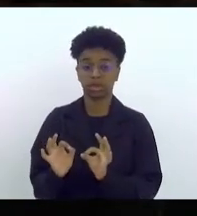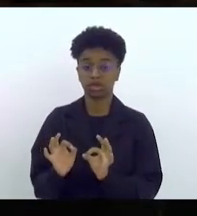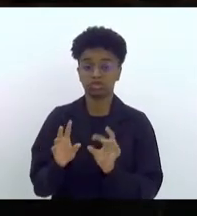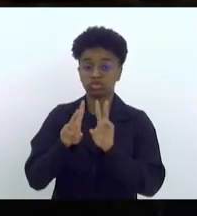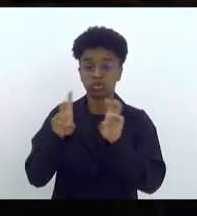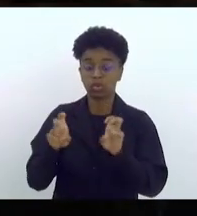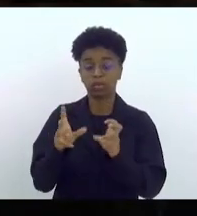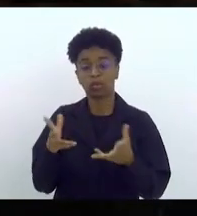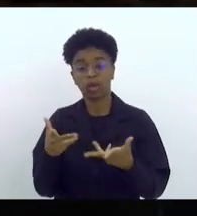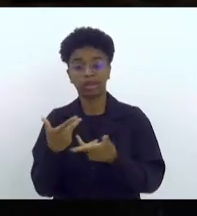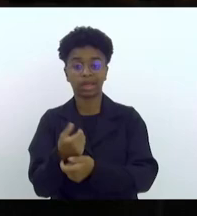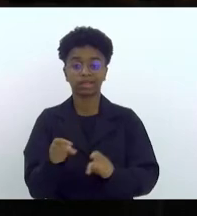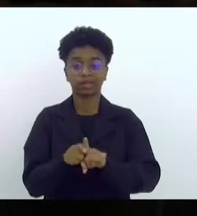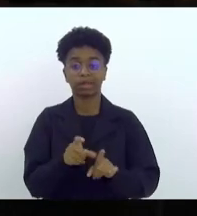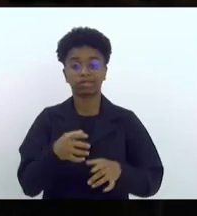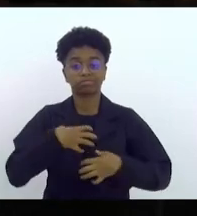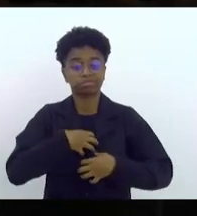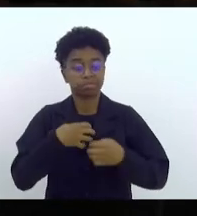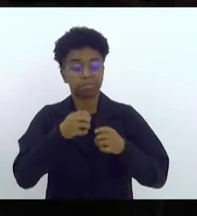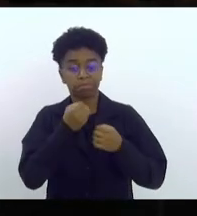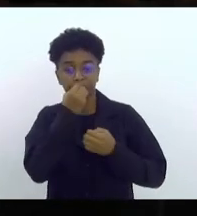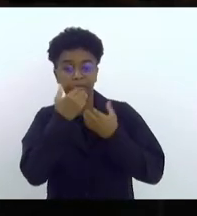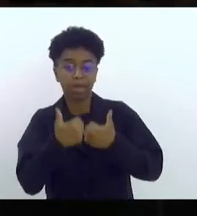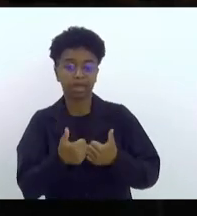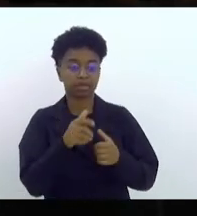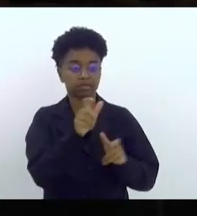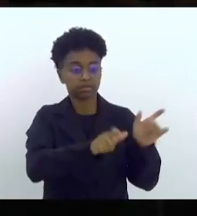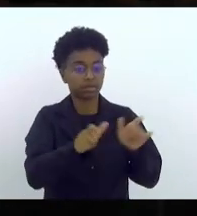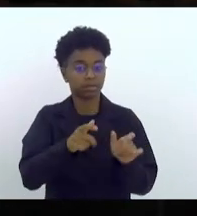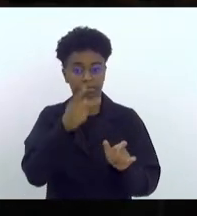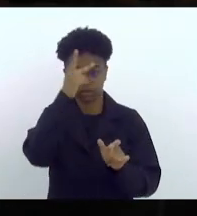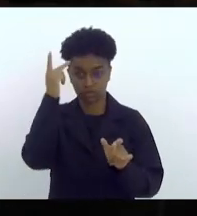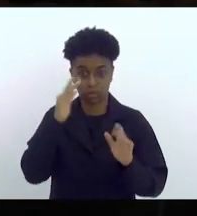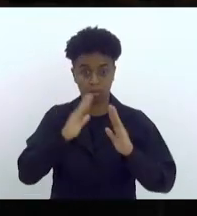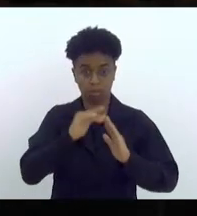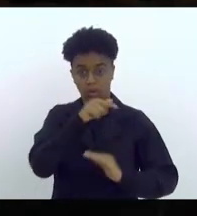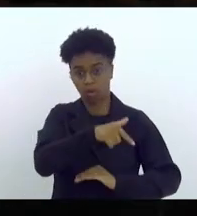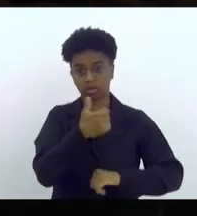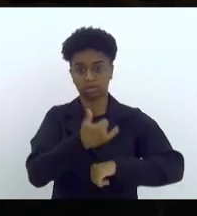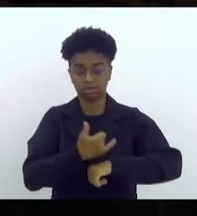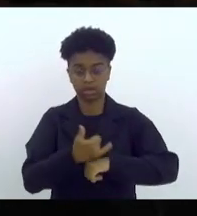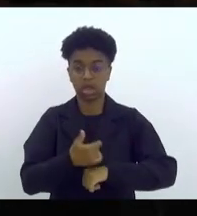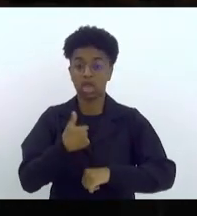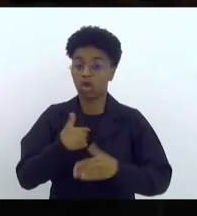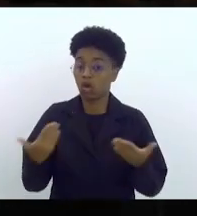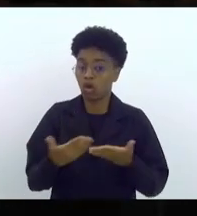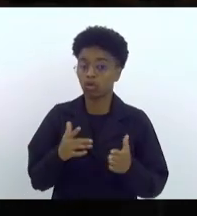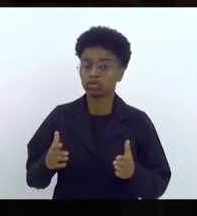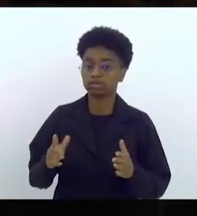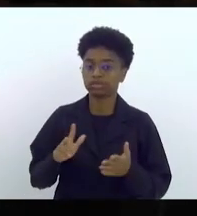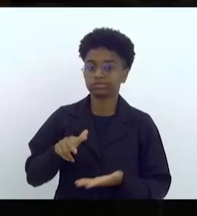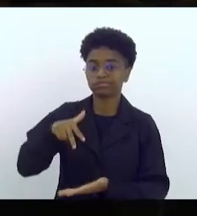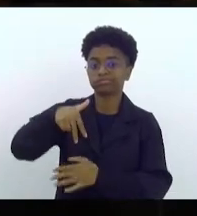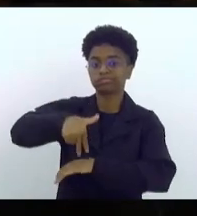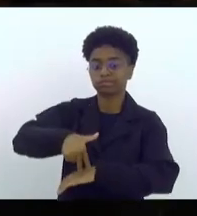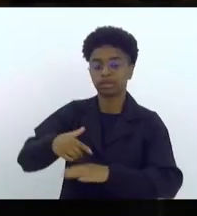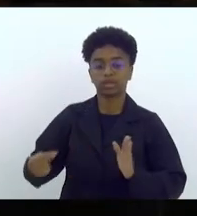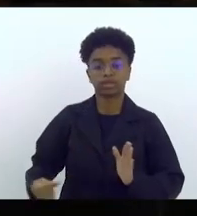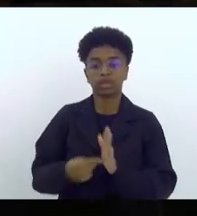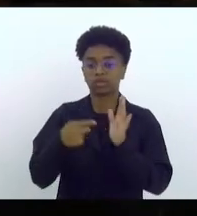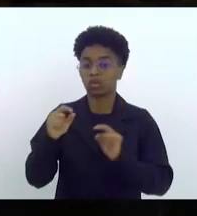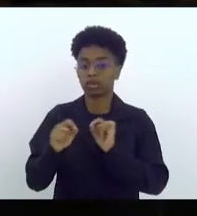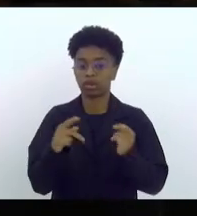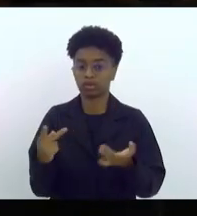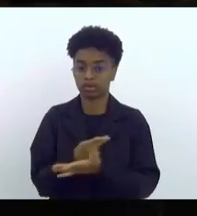e ao bem-estar do cidadão de Volta Redonda. Ocupo essa tribuna hoje para denunciar o que acontece na cidade de Volta